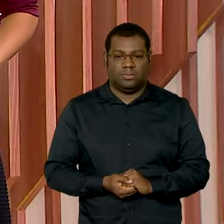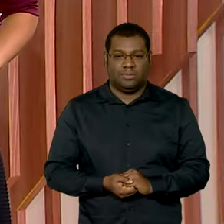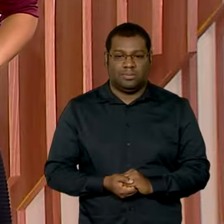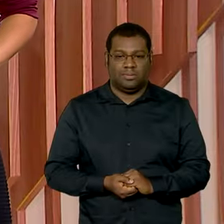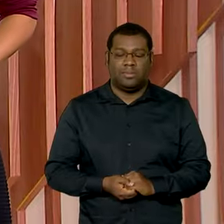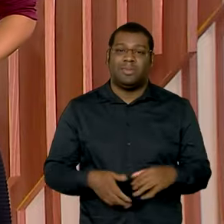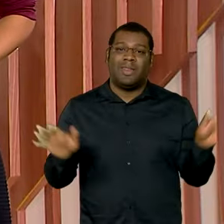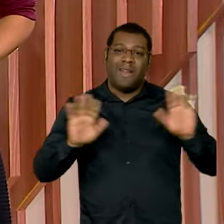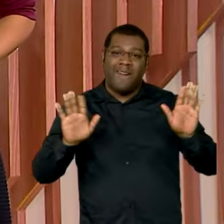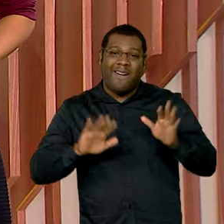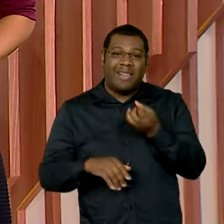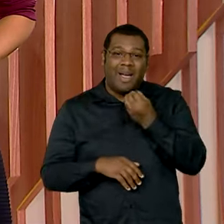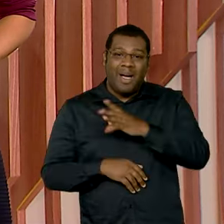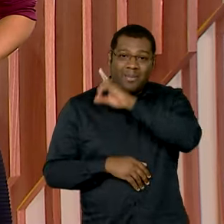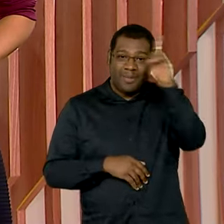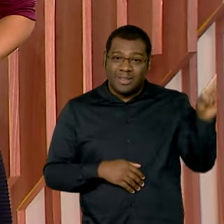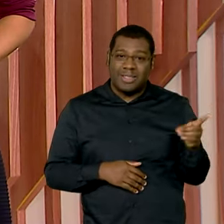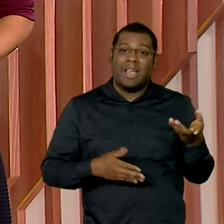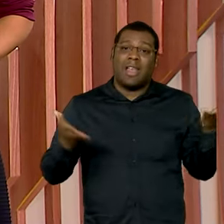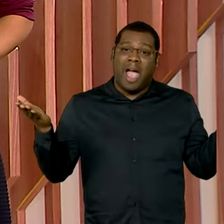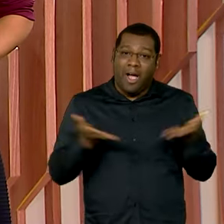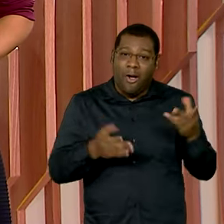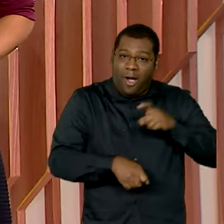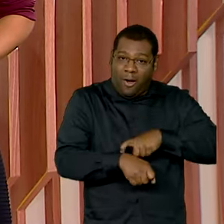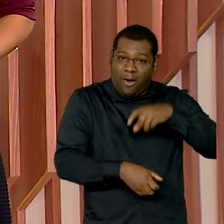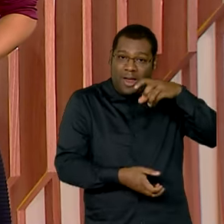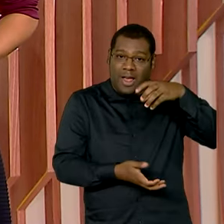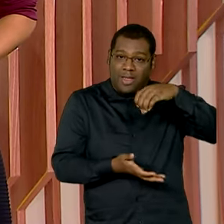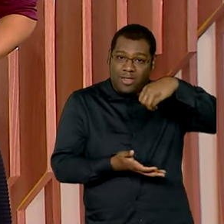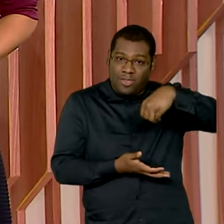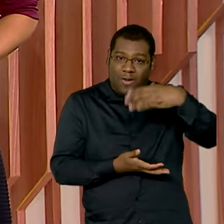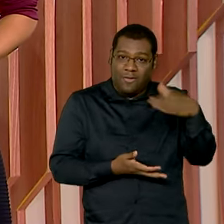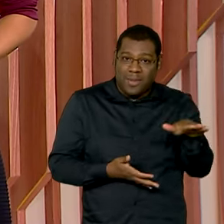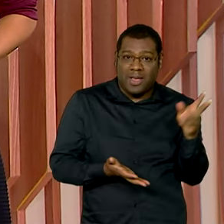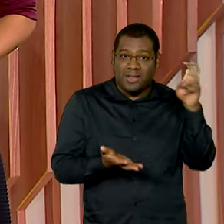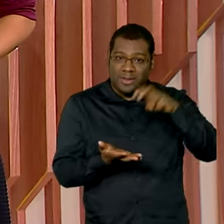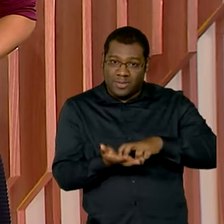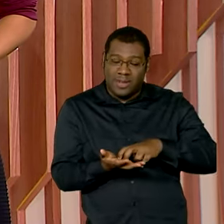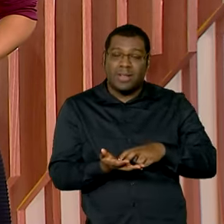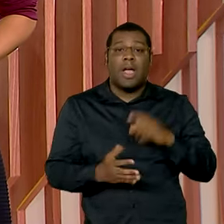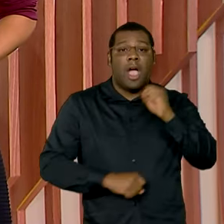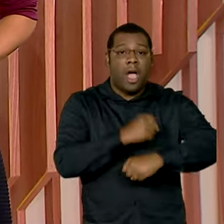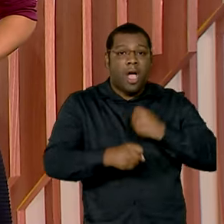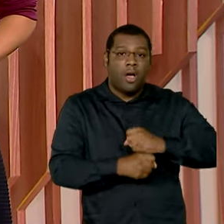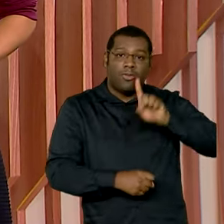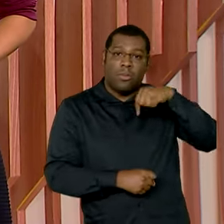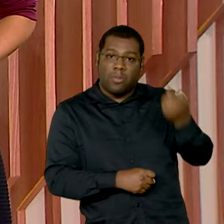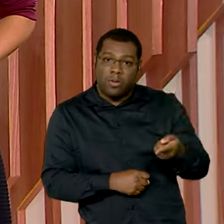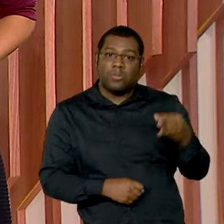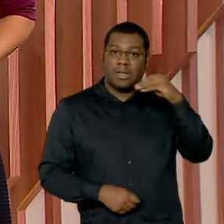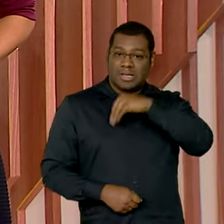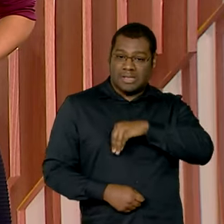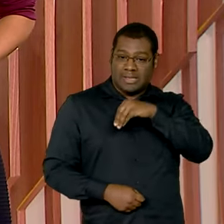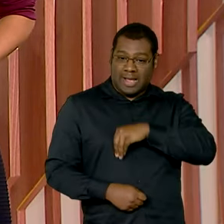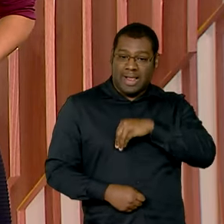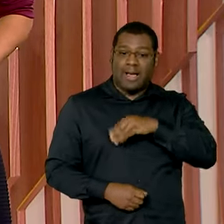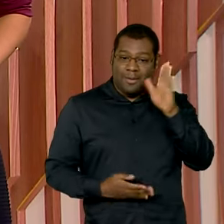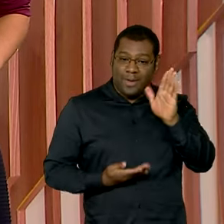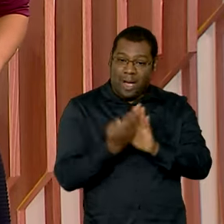Olá, bom dia. a 9h30 da manhã, o salário mínimo no ano que vem deve chegar a R$